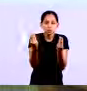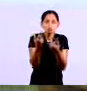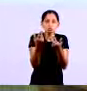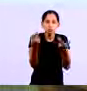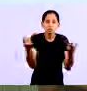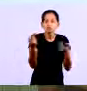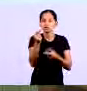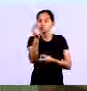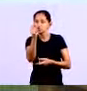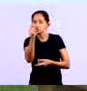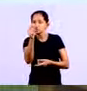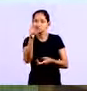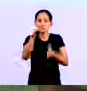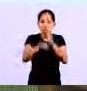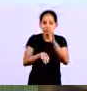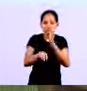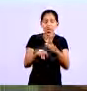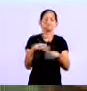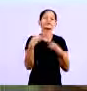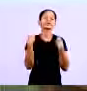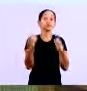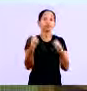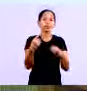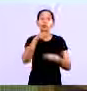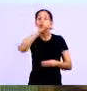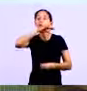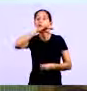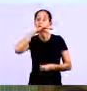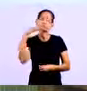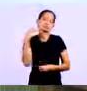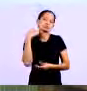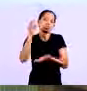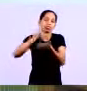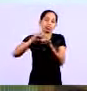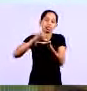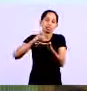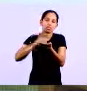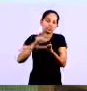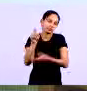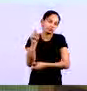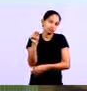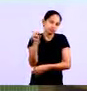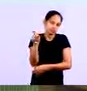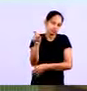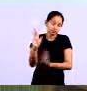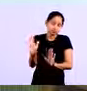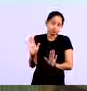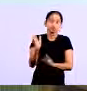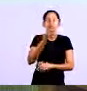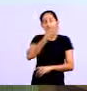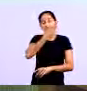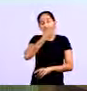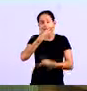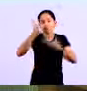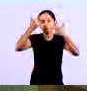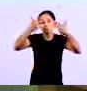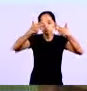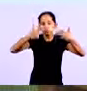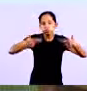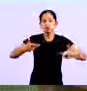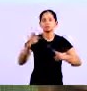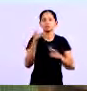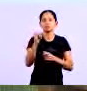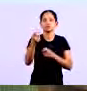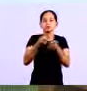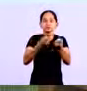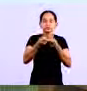vai evitar Que ela fique negativa Por exemplo Em algum momento Por algum pagamento Que ocorra Tá Então existe uma série de questões Que são positivas no